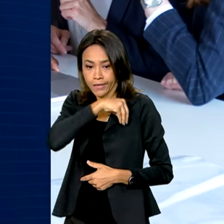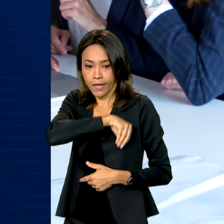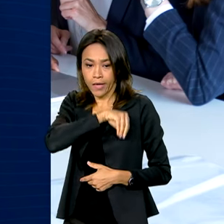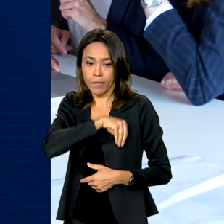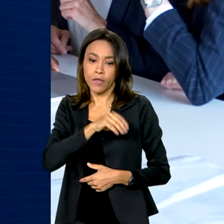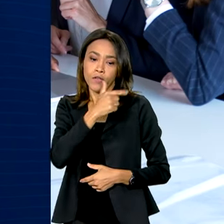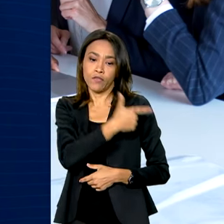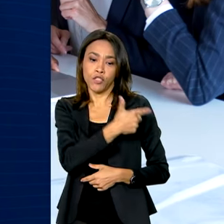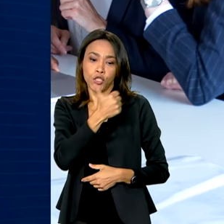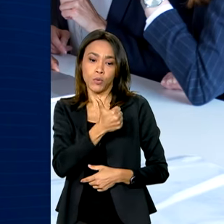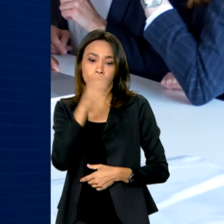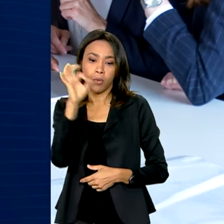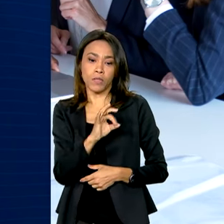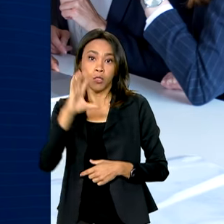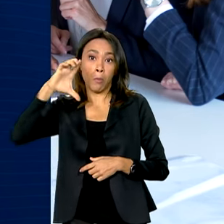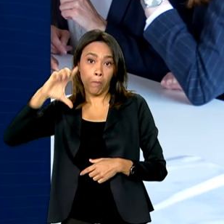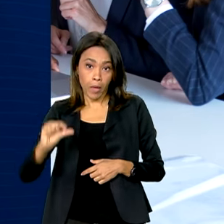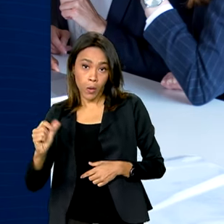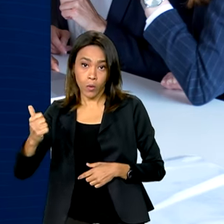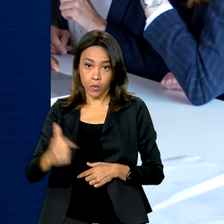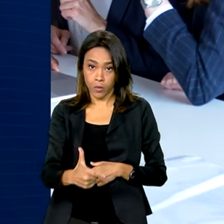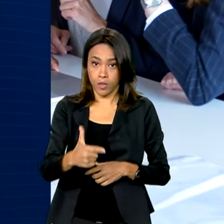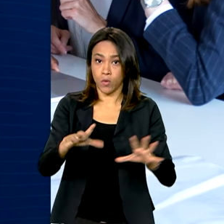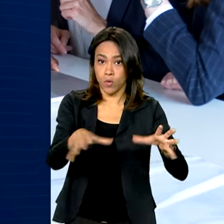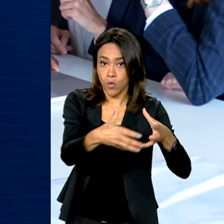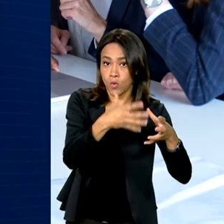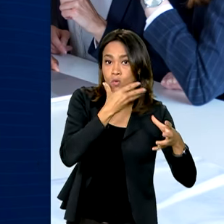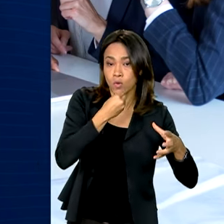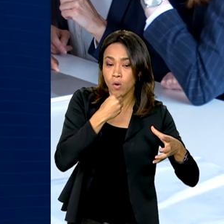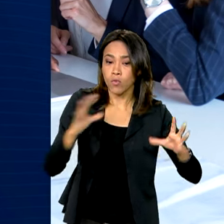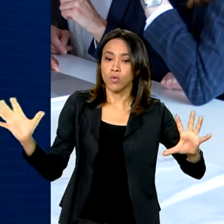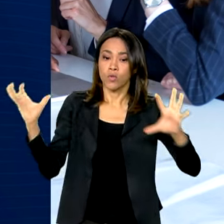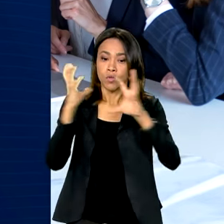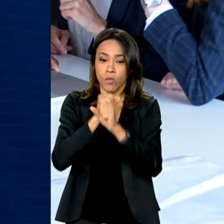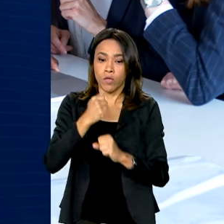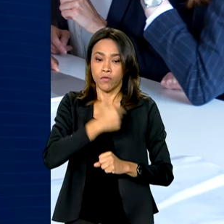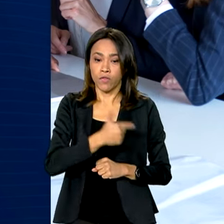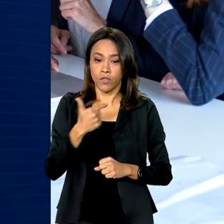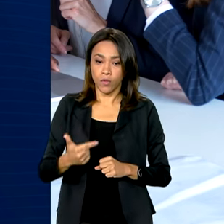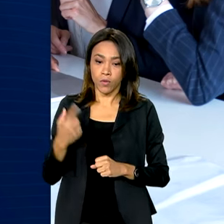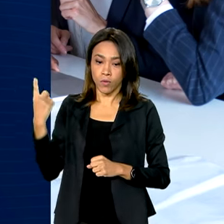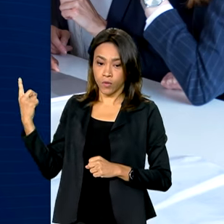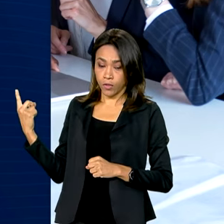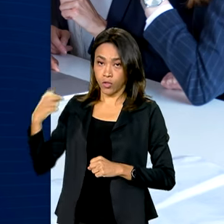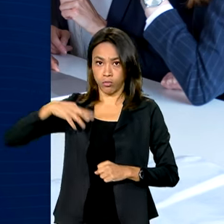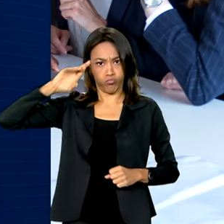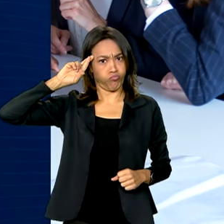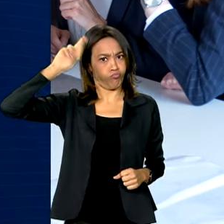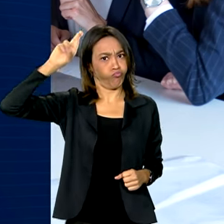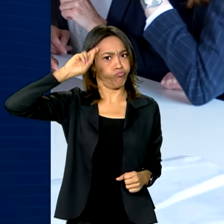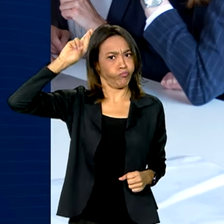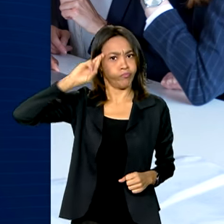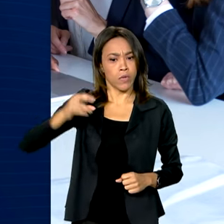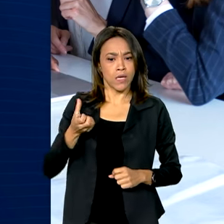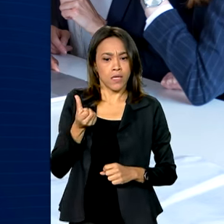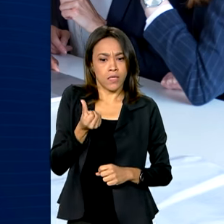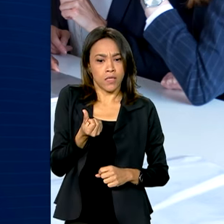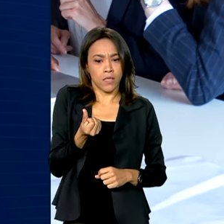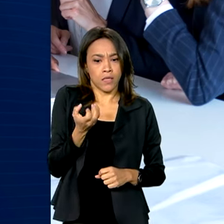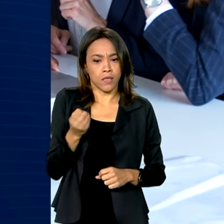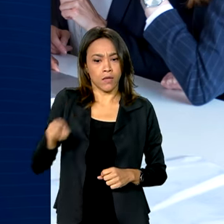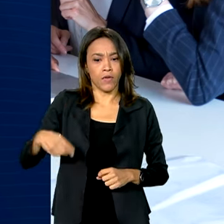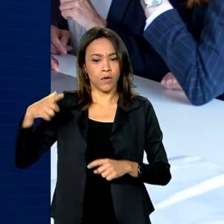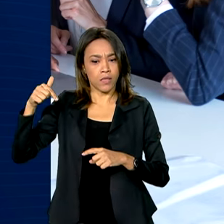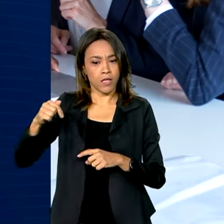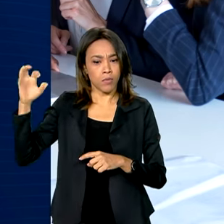% a menos que os homens. Em 2022, do total de pessoas em cargos gerenciais, 60,7